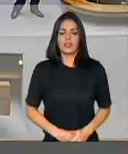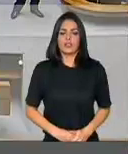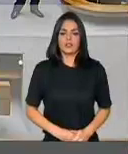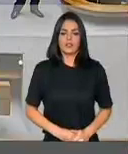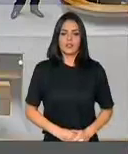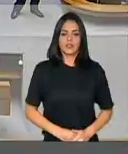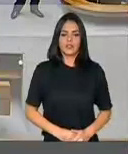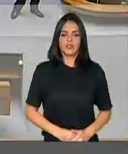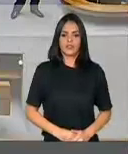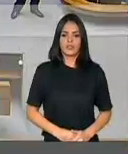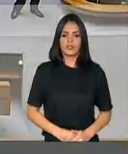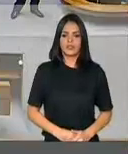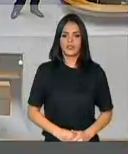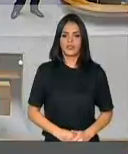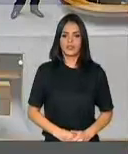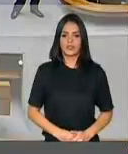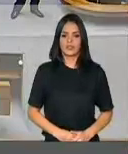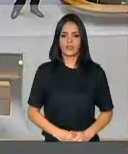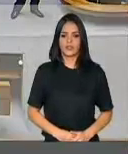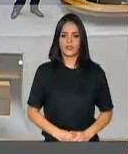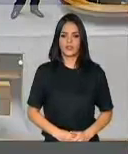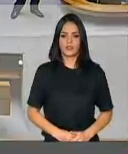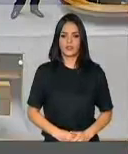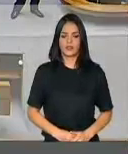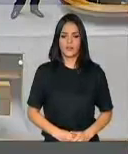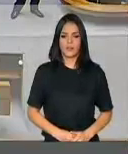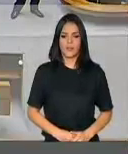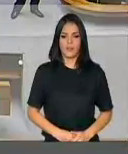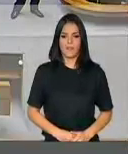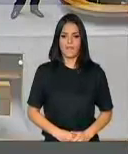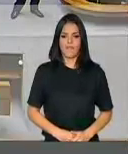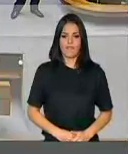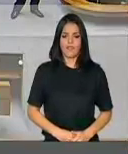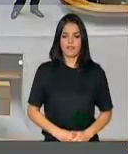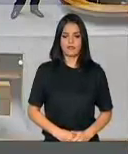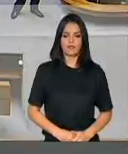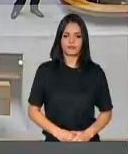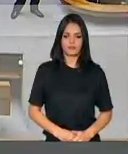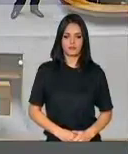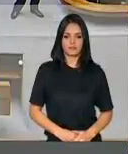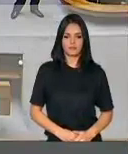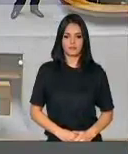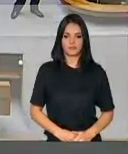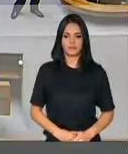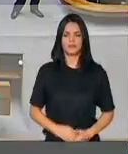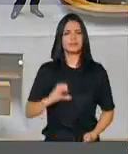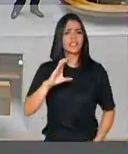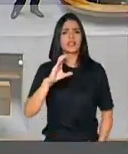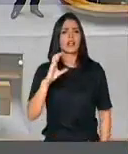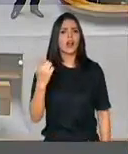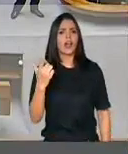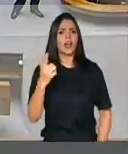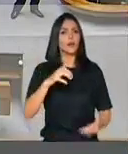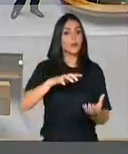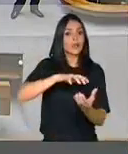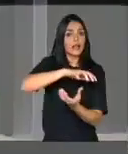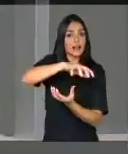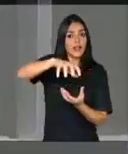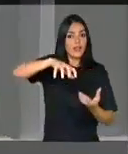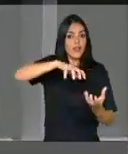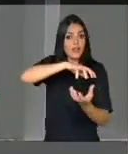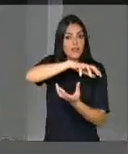Presidente Manato, é claro que essa greve dos caminhoneiros,